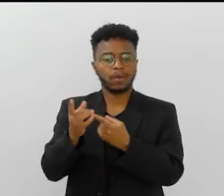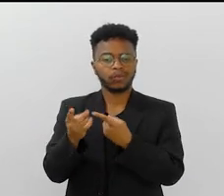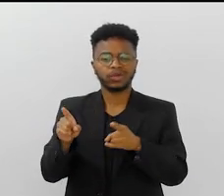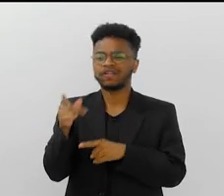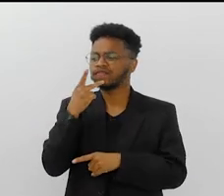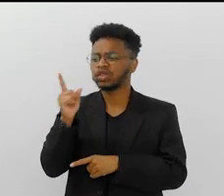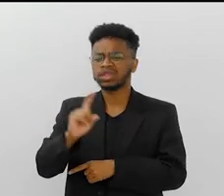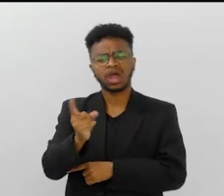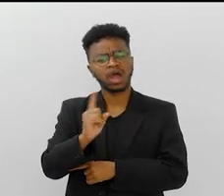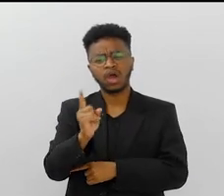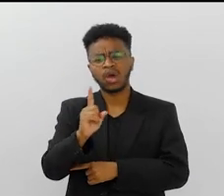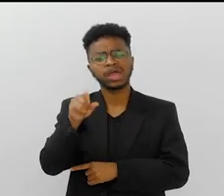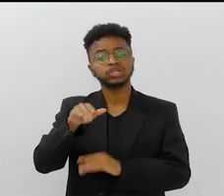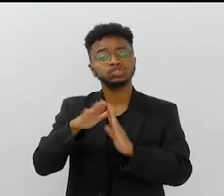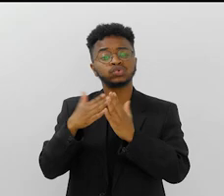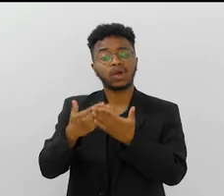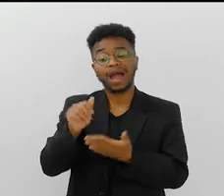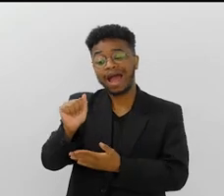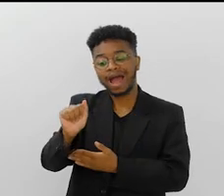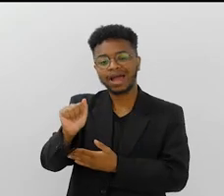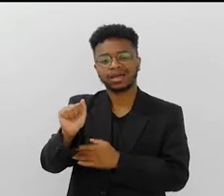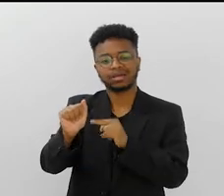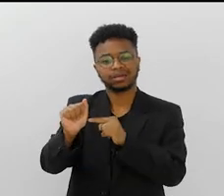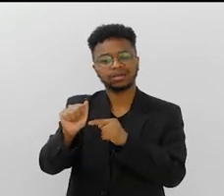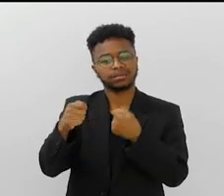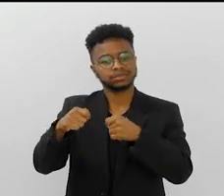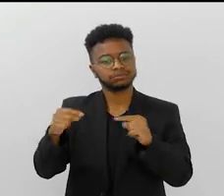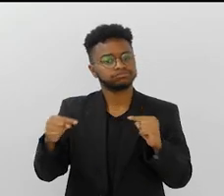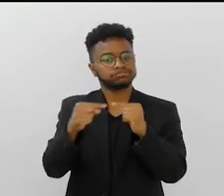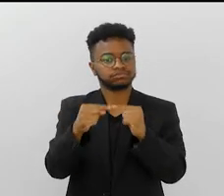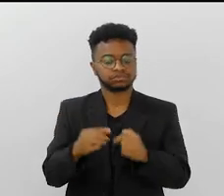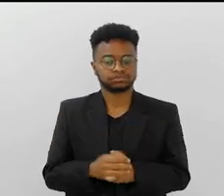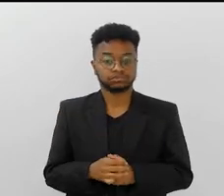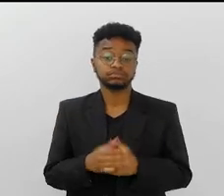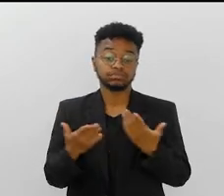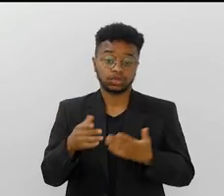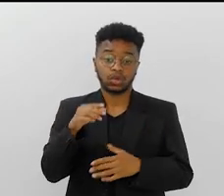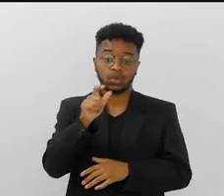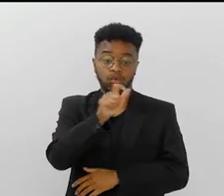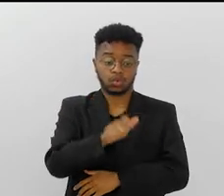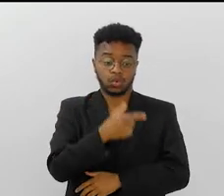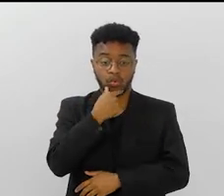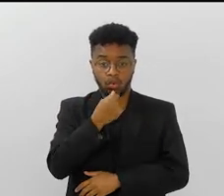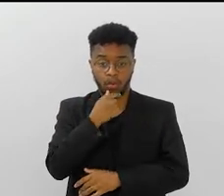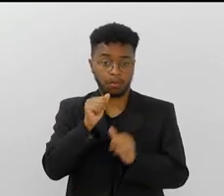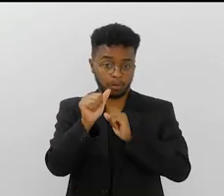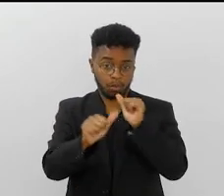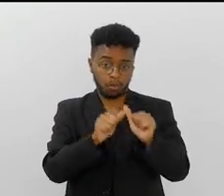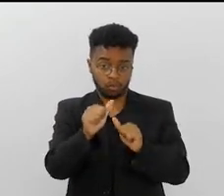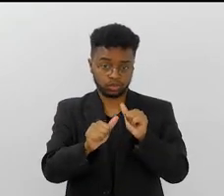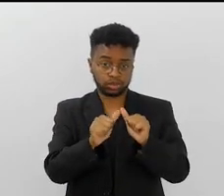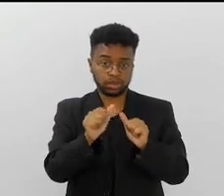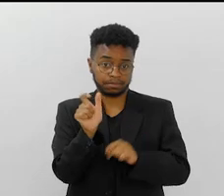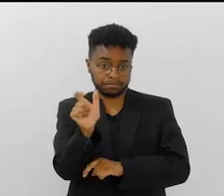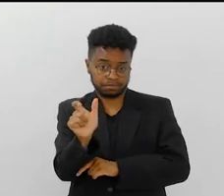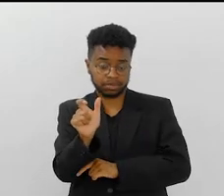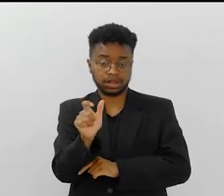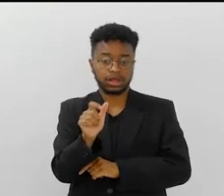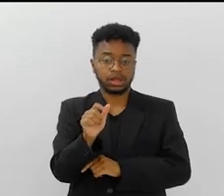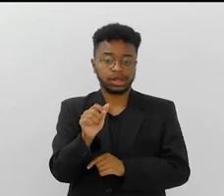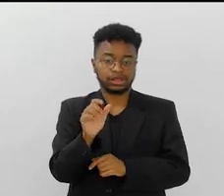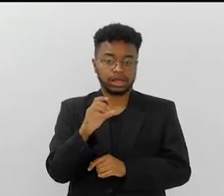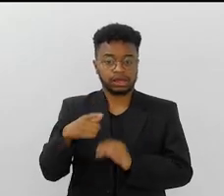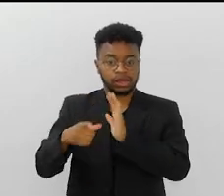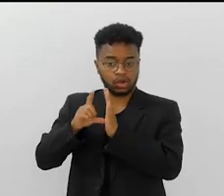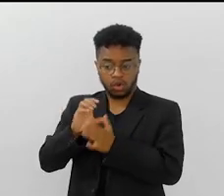para o João, o João diz assim, não, Neguinho, mas é uma escola de samba, é a Beija-Flor. Aí o Neguinho troca o gênero da música inteira,